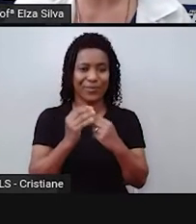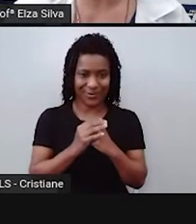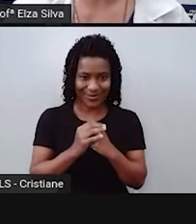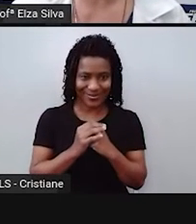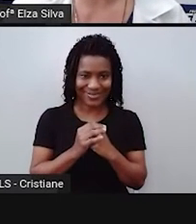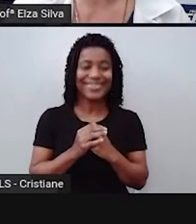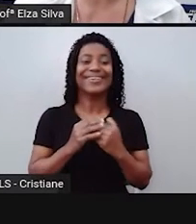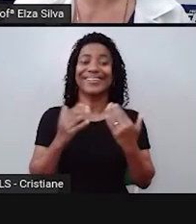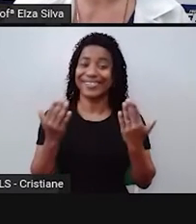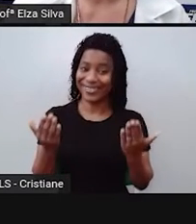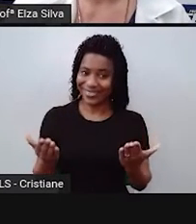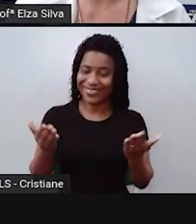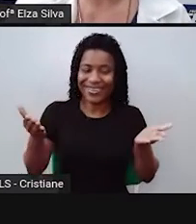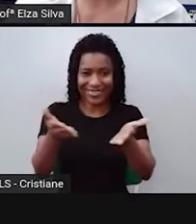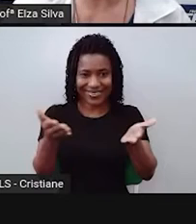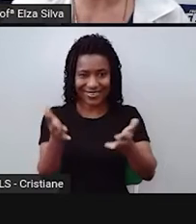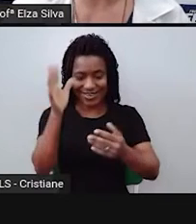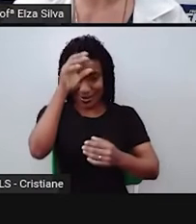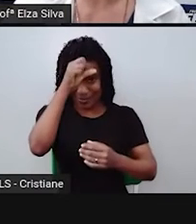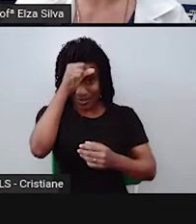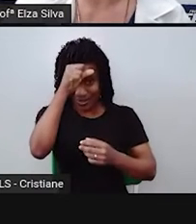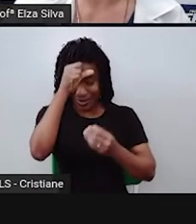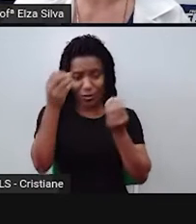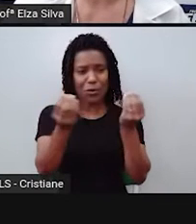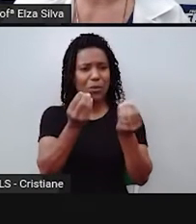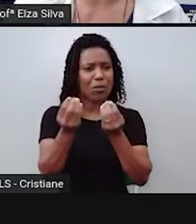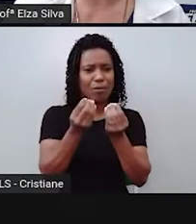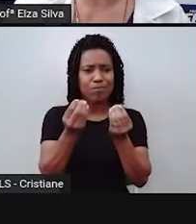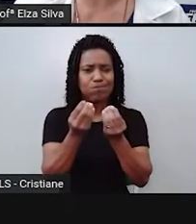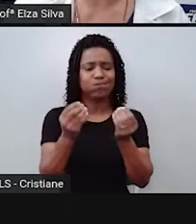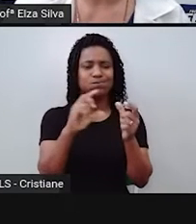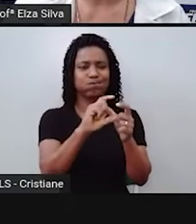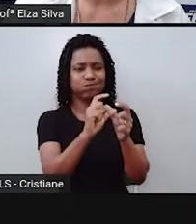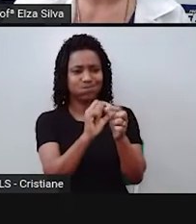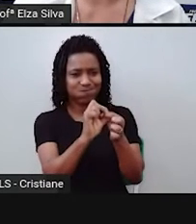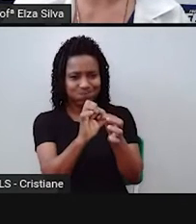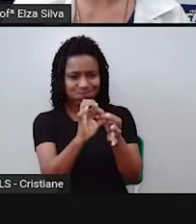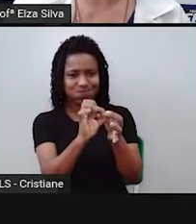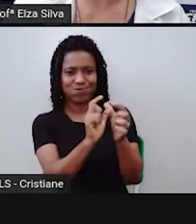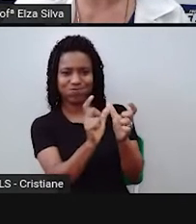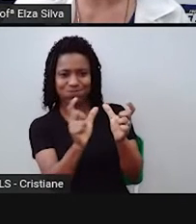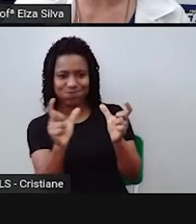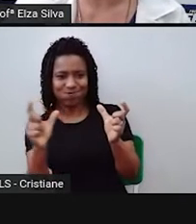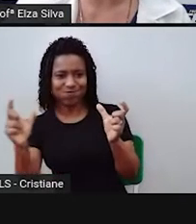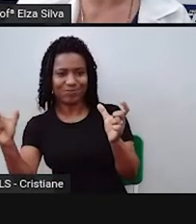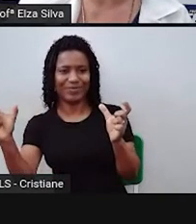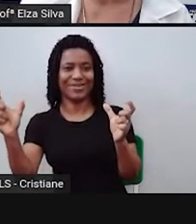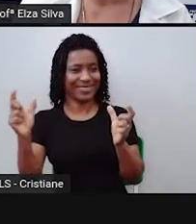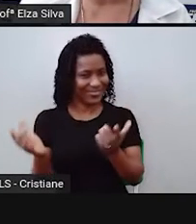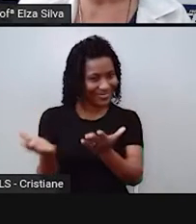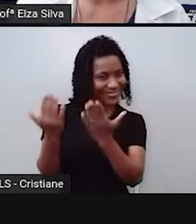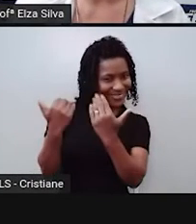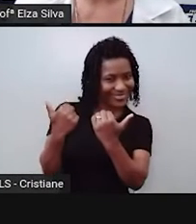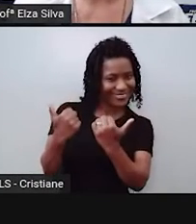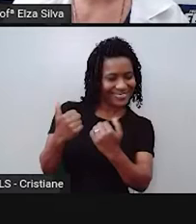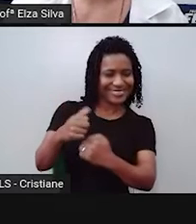vamos construir respostas para esses dois questionamentos. Ok? Let's go! Vamos lá!